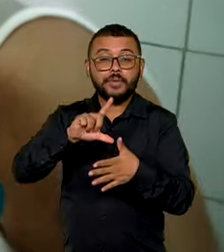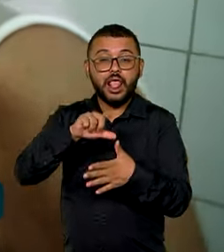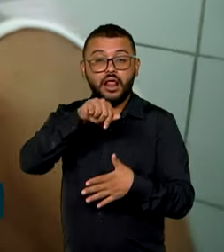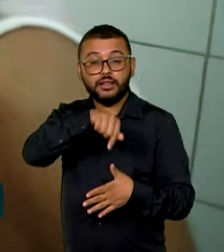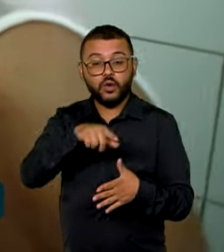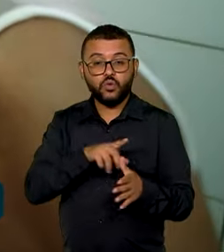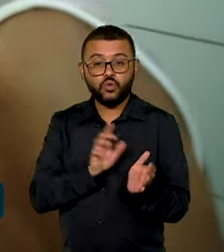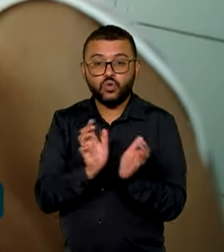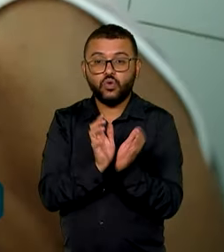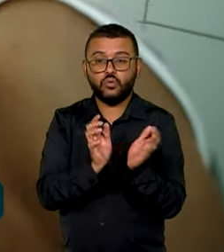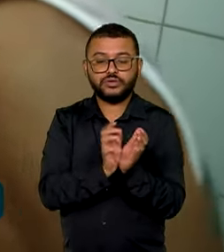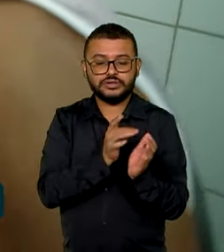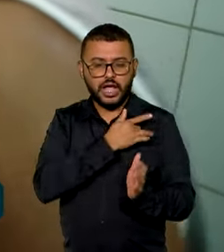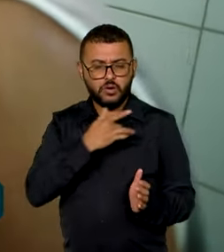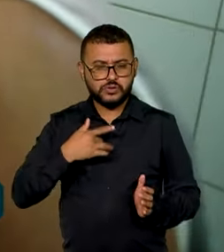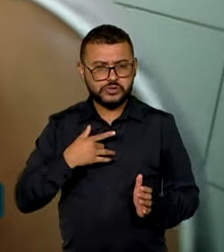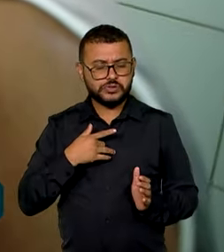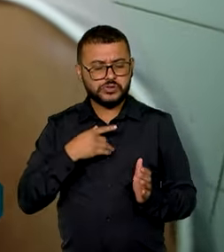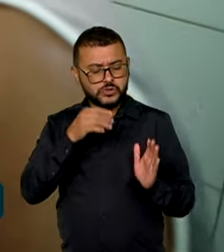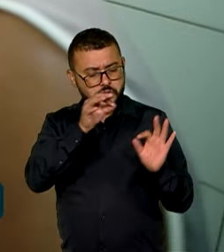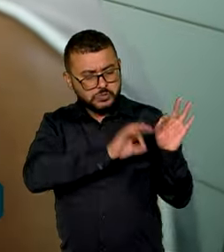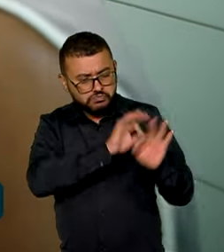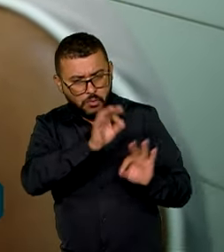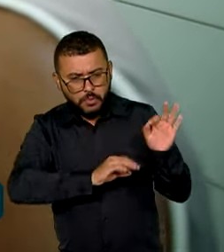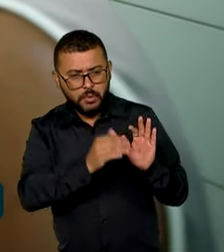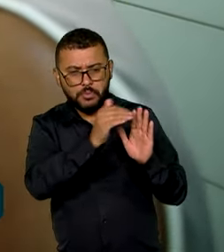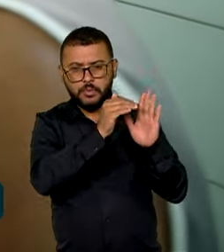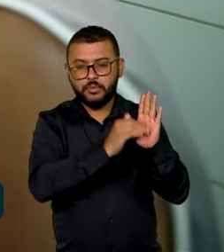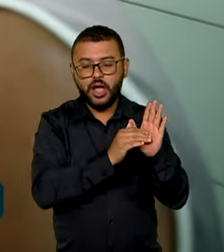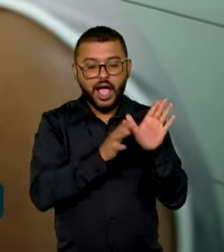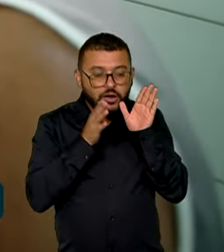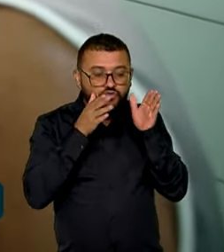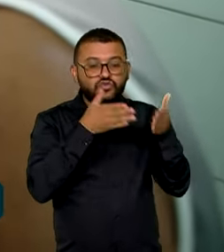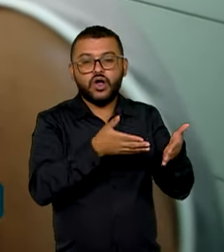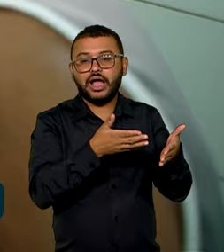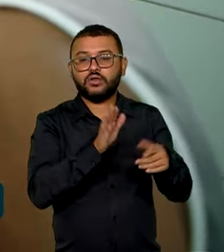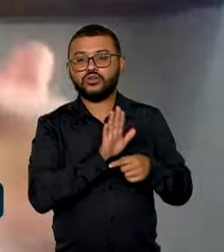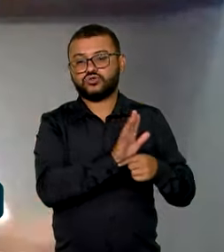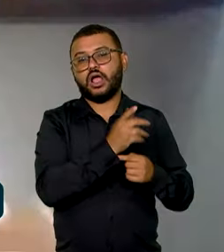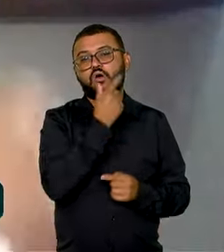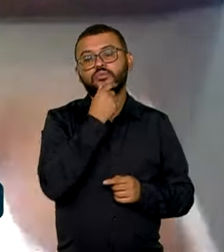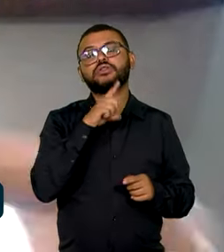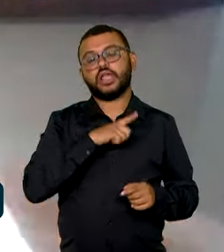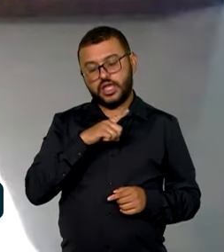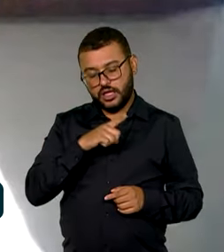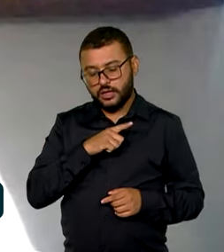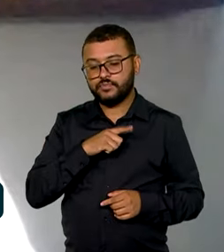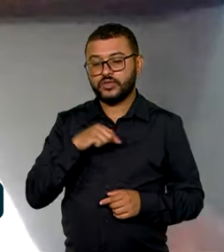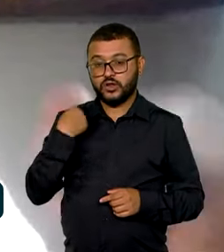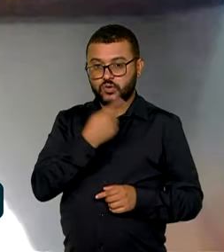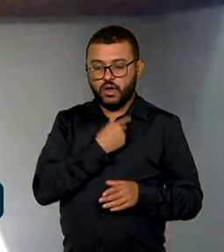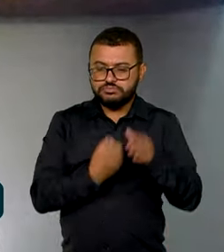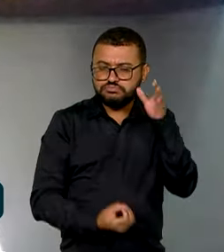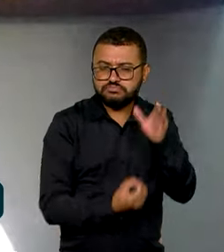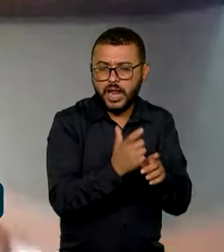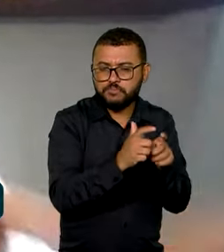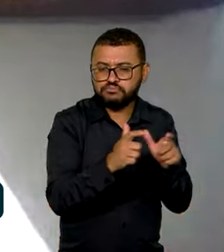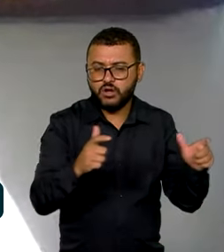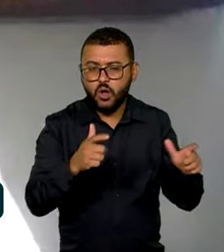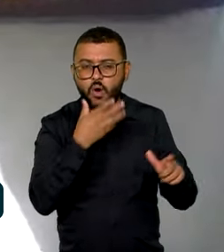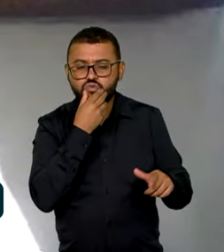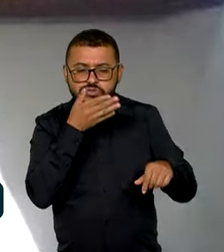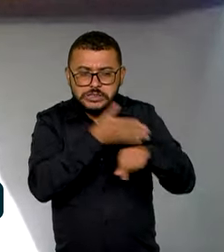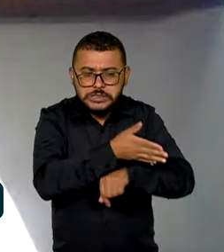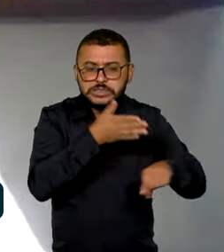possui uma política de saúde planejada só para o atendimento do homem. A gente ampliar o acesso dos homens